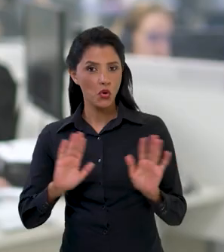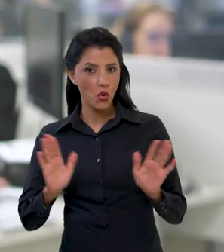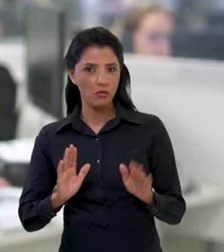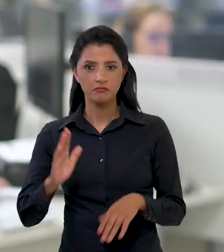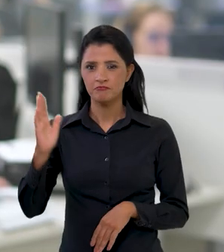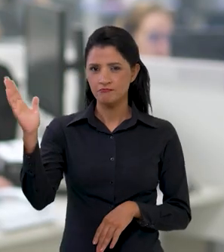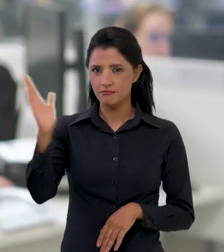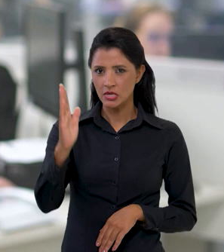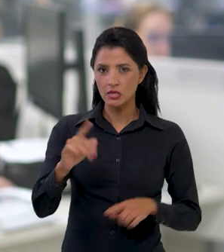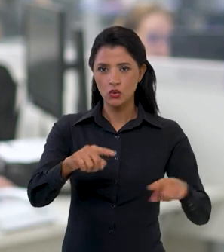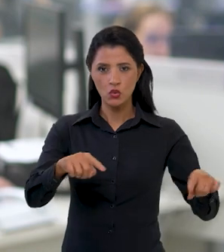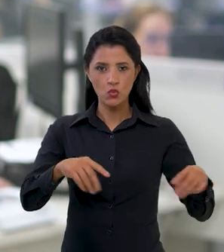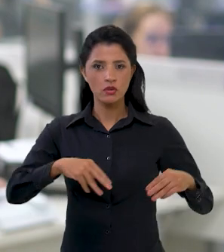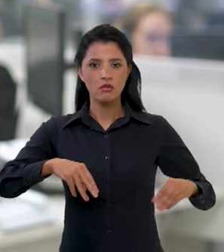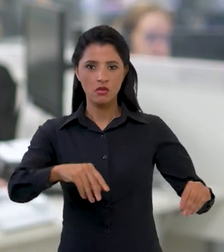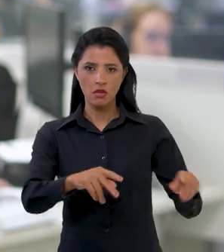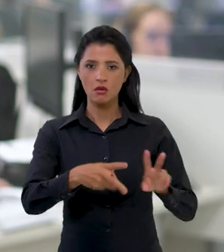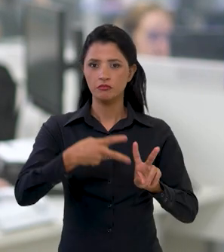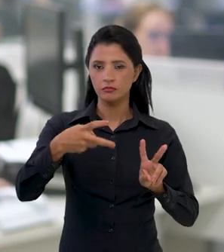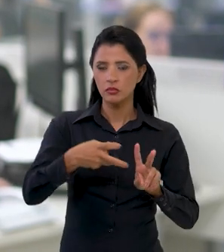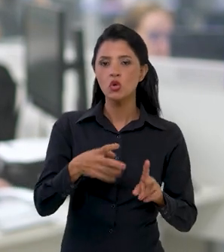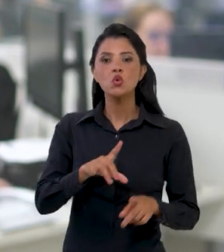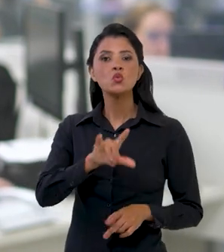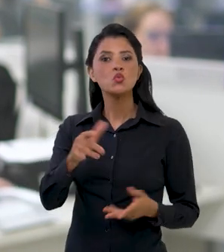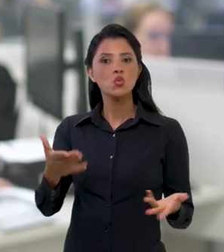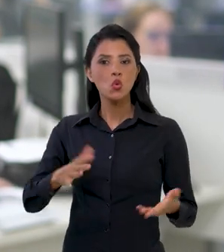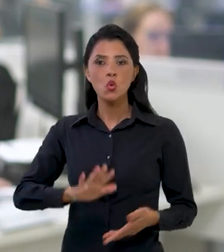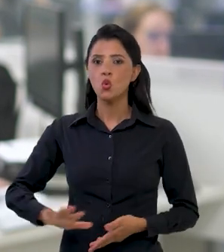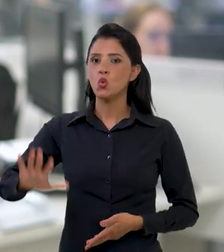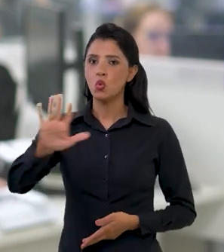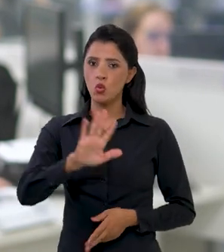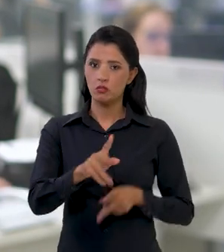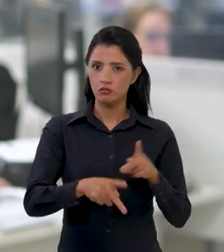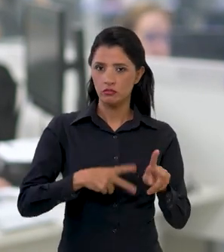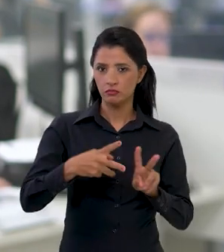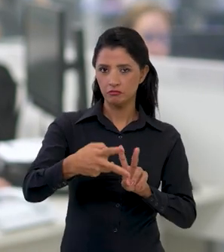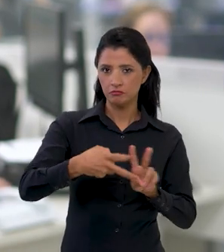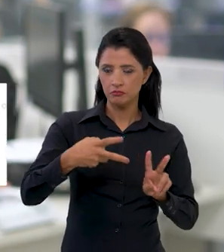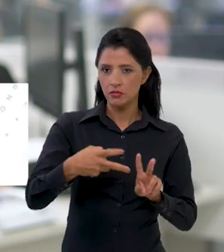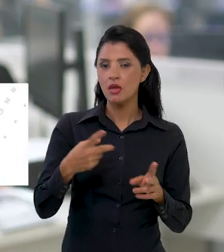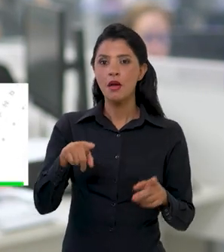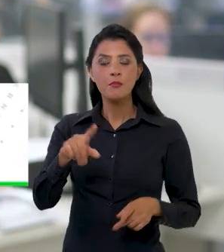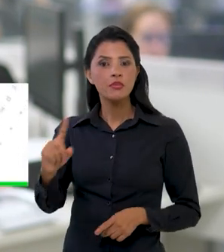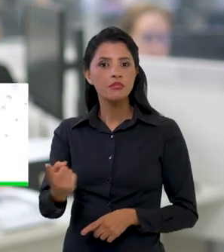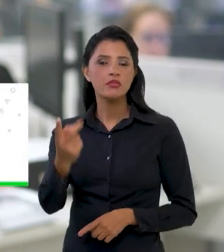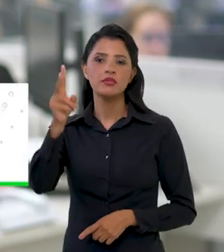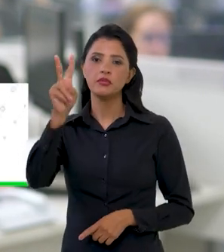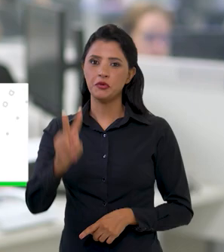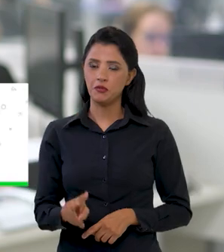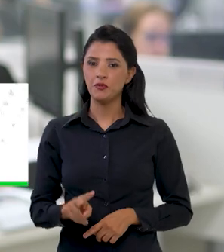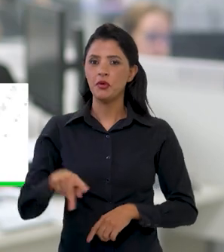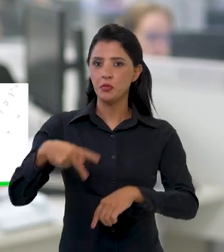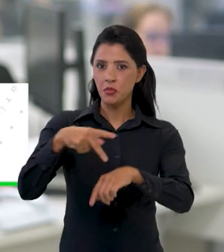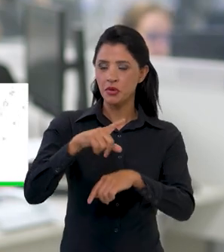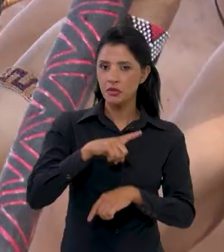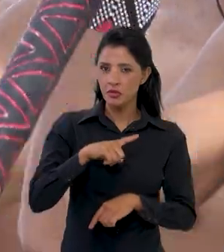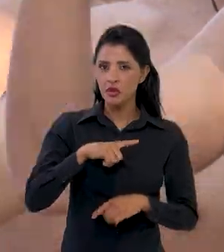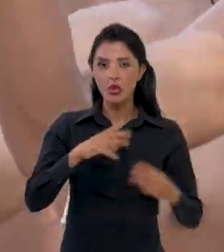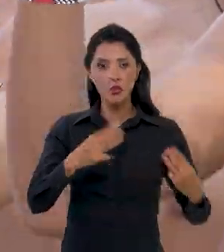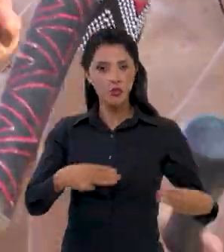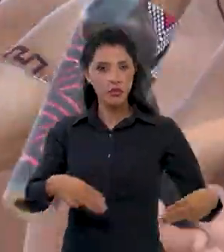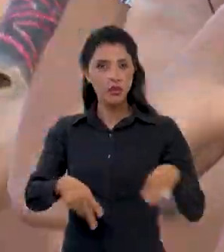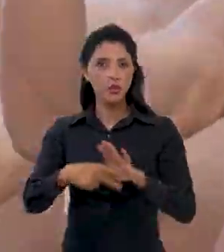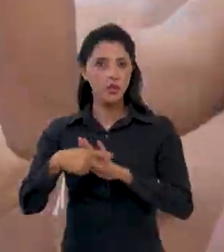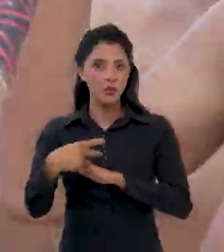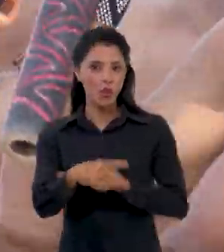Olá, Brasil, terra indígena. Este Dia Nacional dos Povos Indígenas é marcado pela primeira vez que o